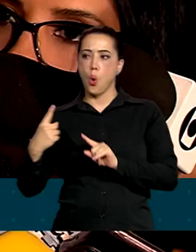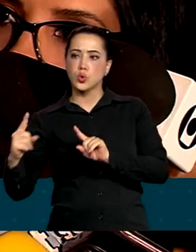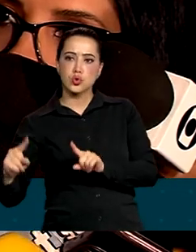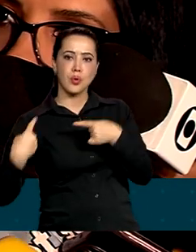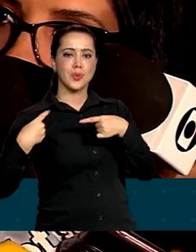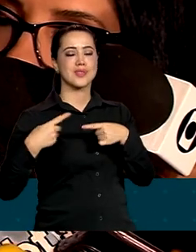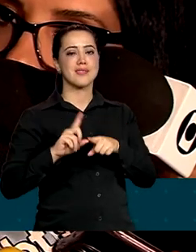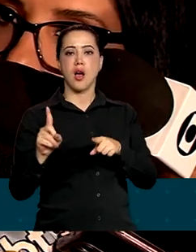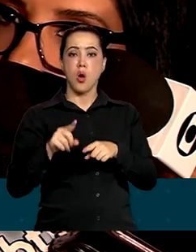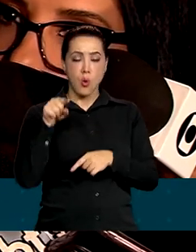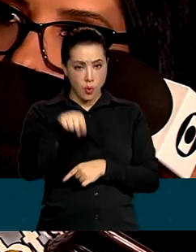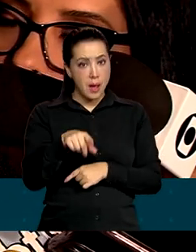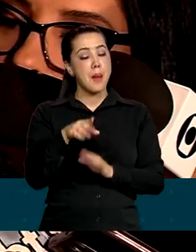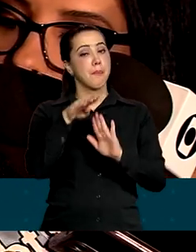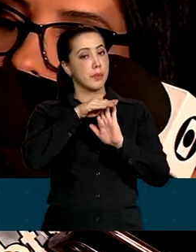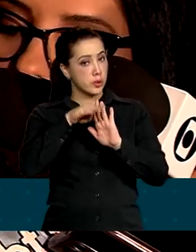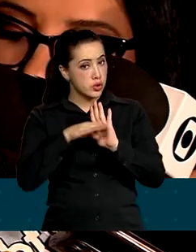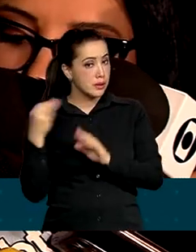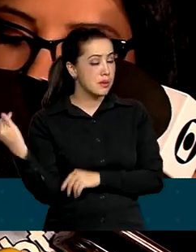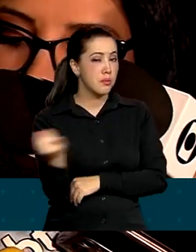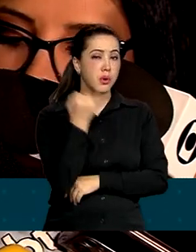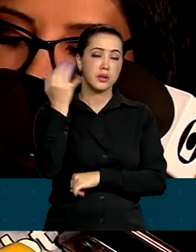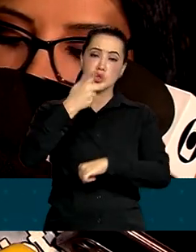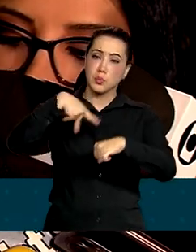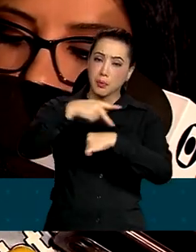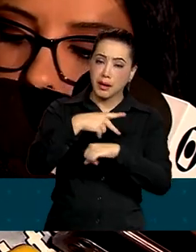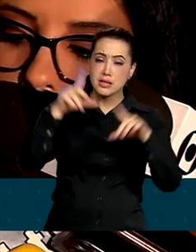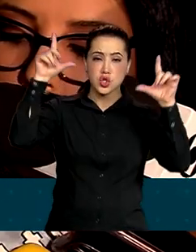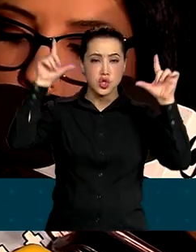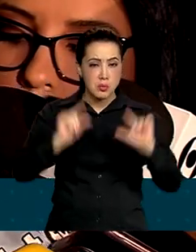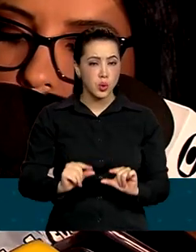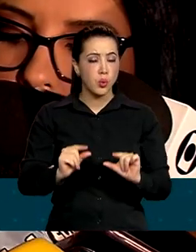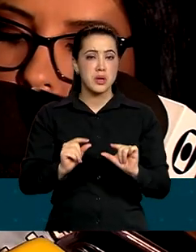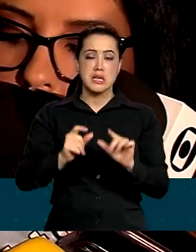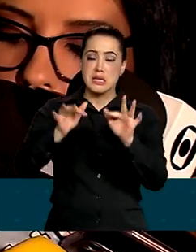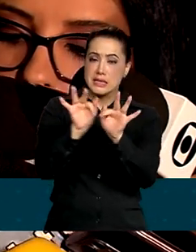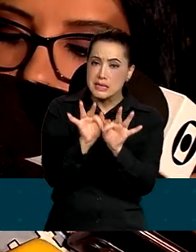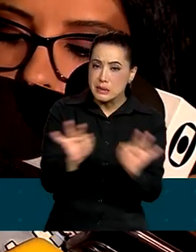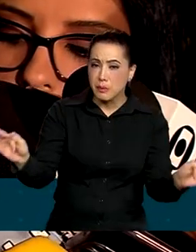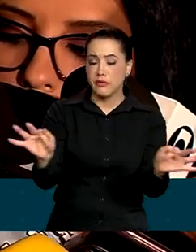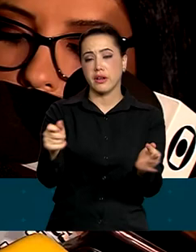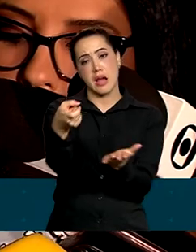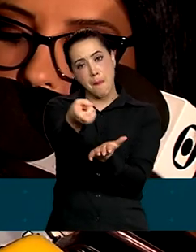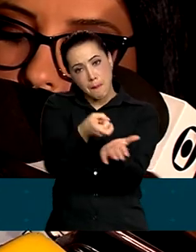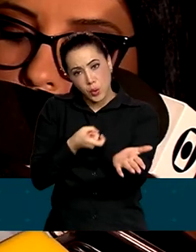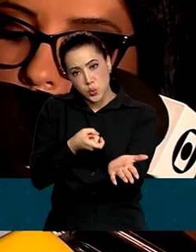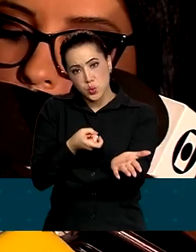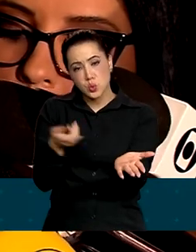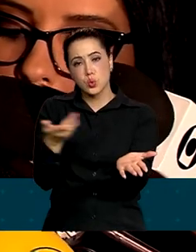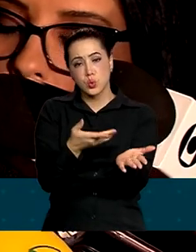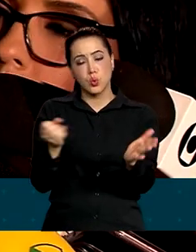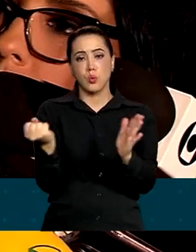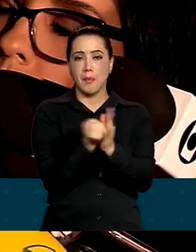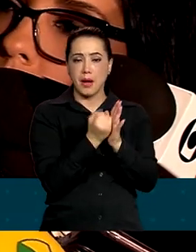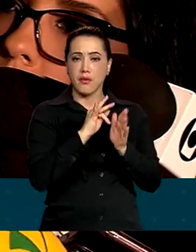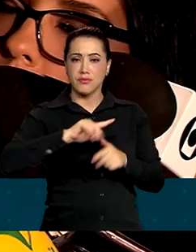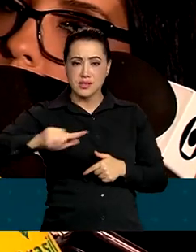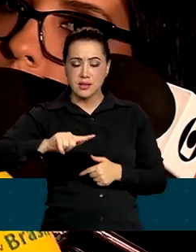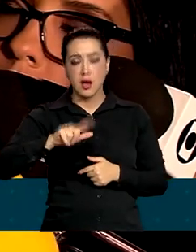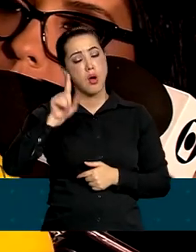projetos muito importantes para o país. reduzir e simplificar impostos com a reforma tributária, que é a intenção do governo.